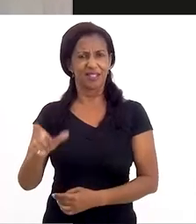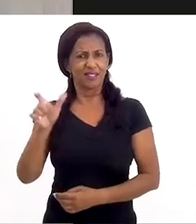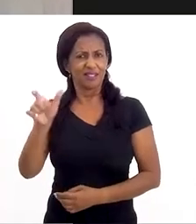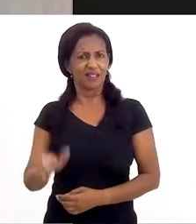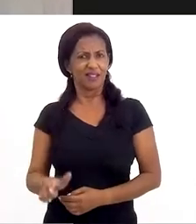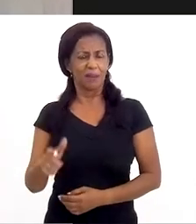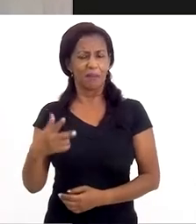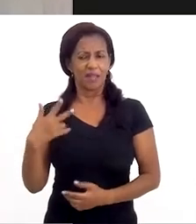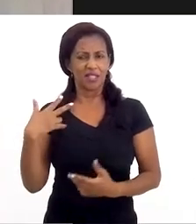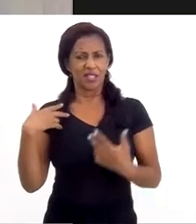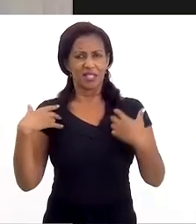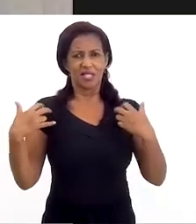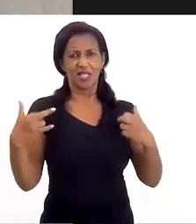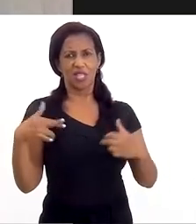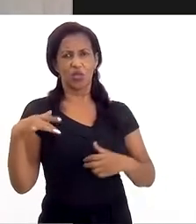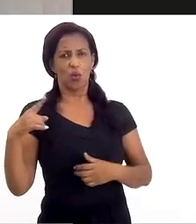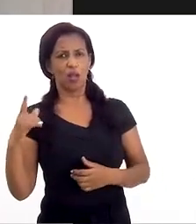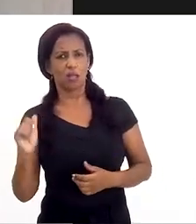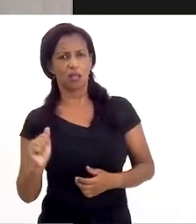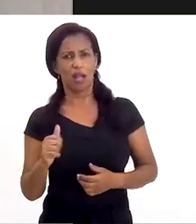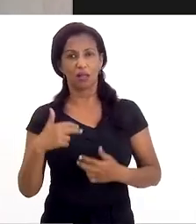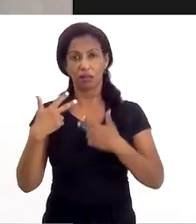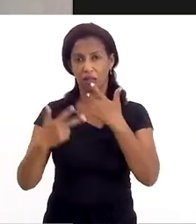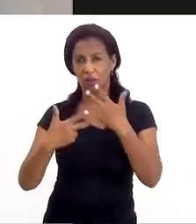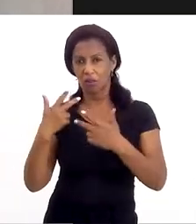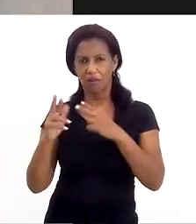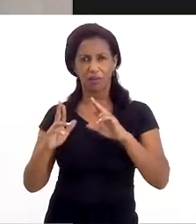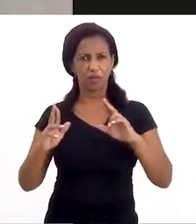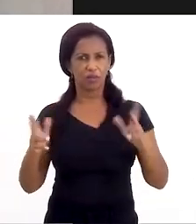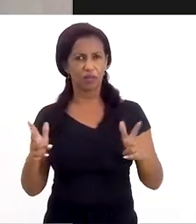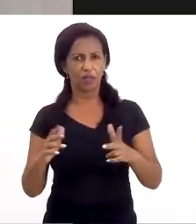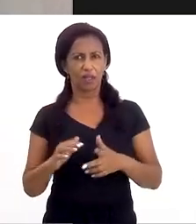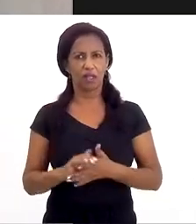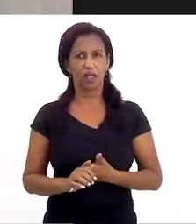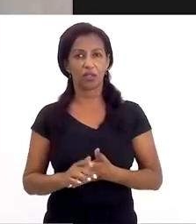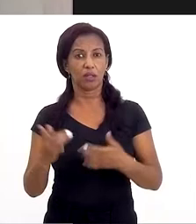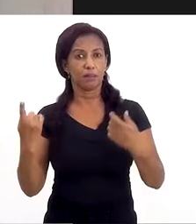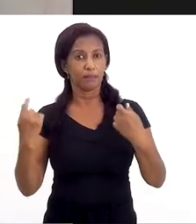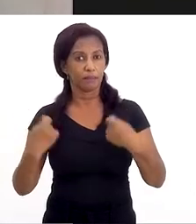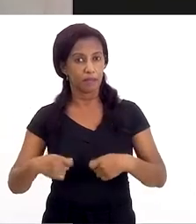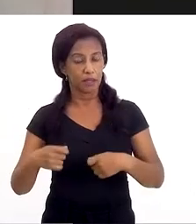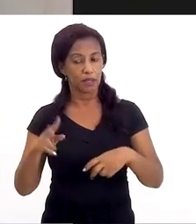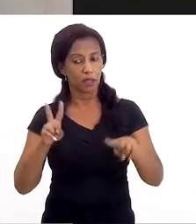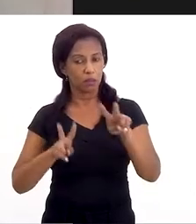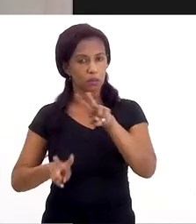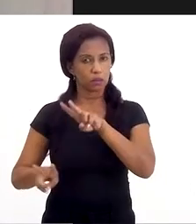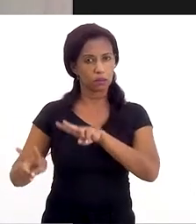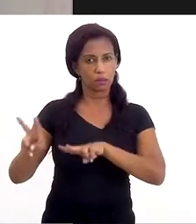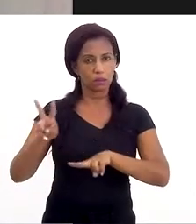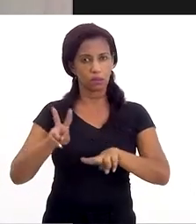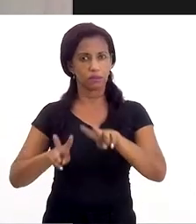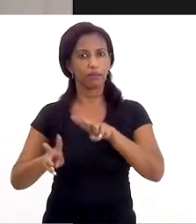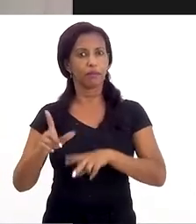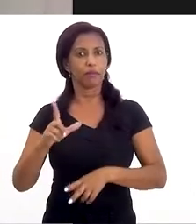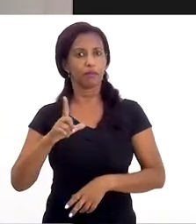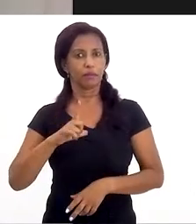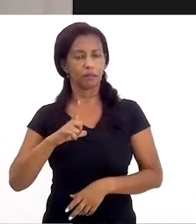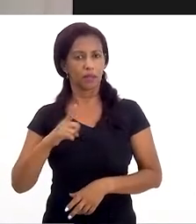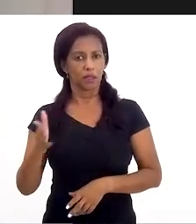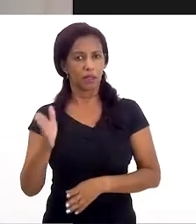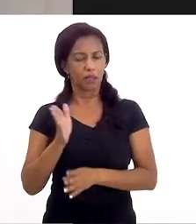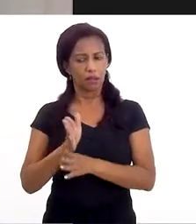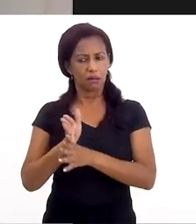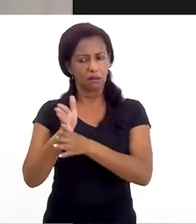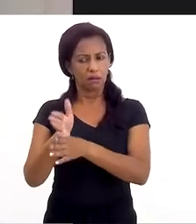se ela tem um comportamento mais sexualizado, se ela tem uma fala mais sexualizada, é preciso observar e ter,